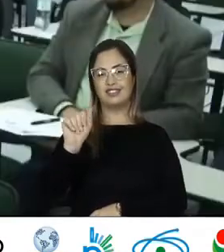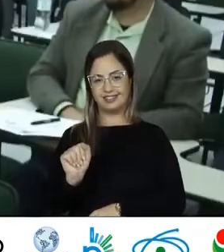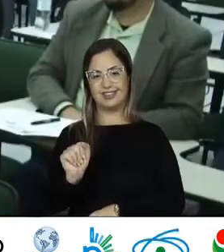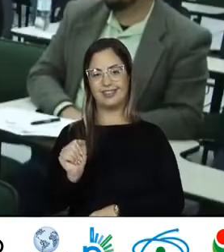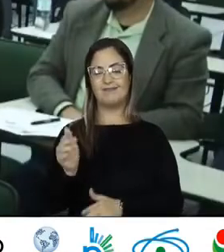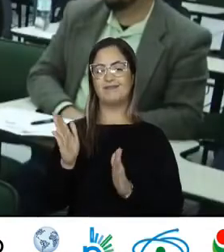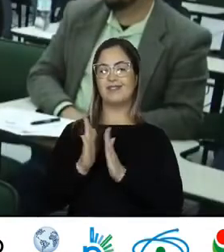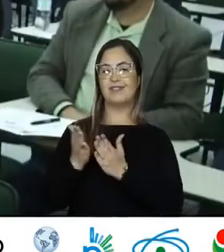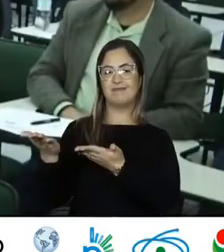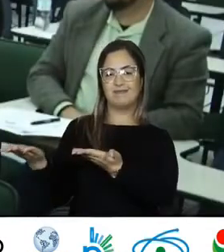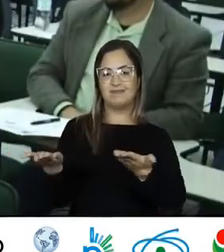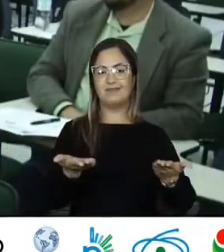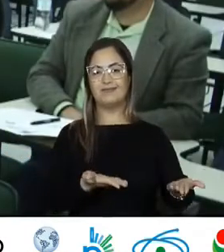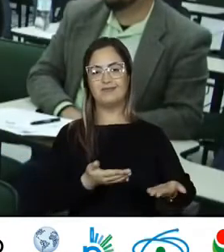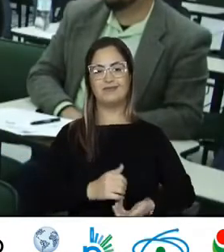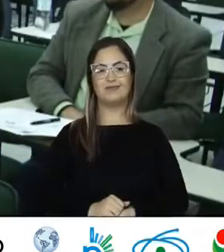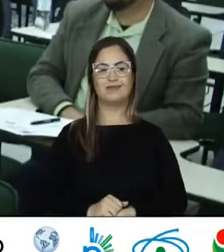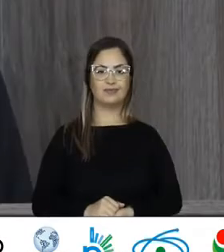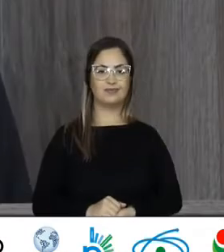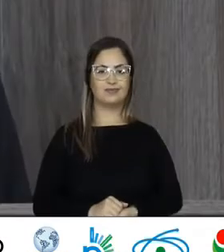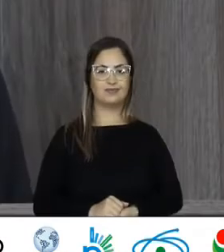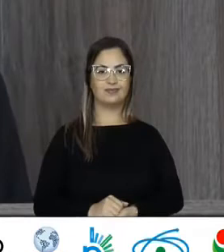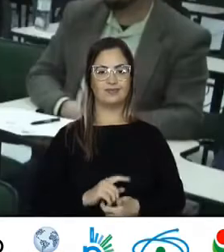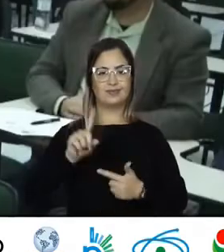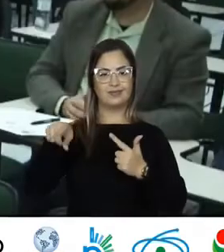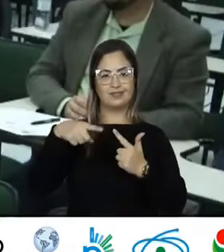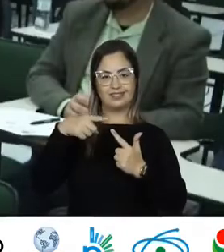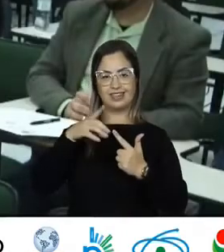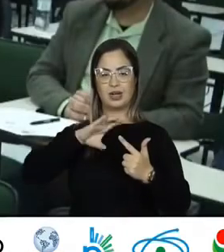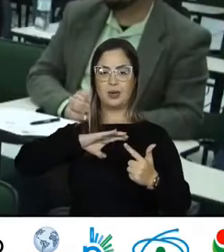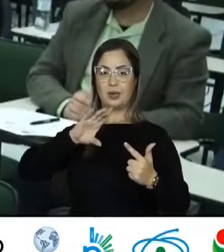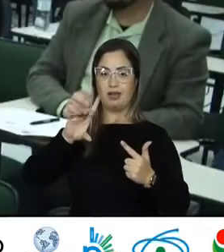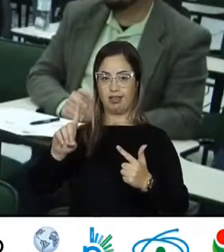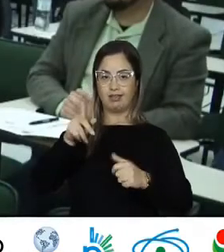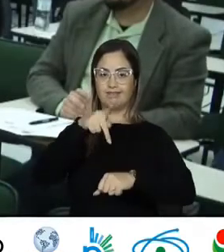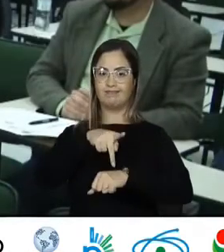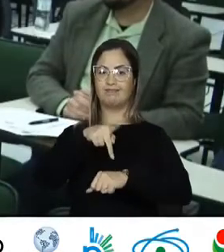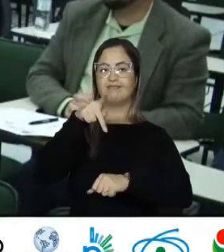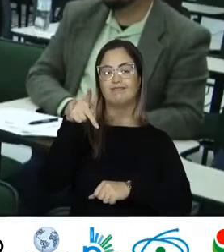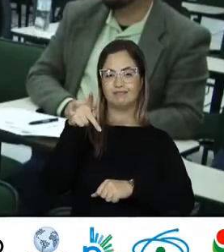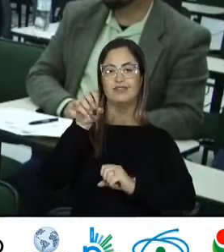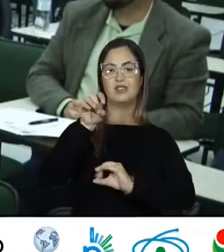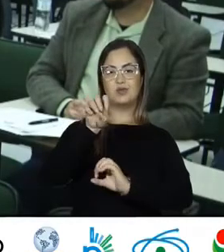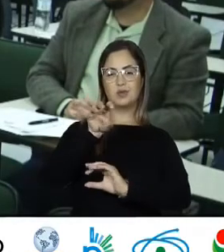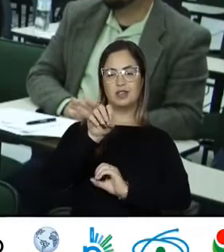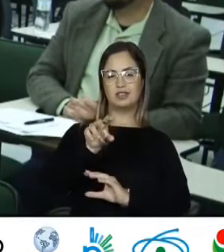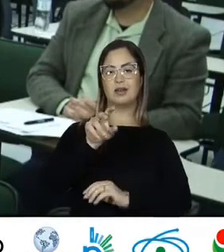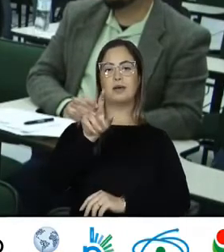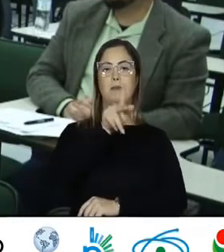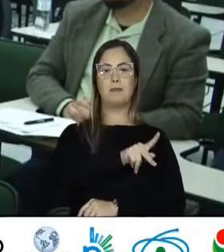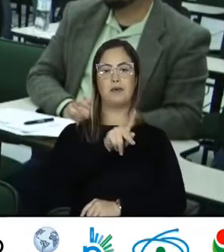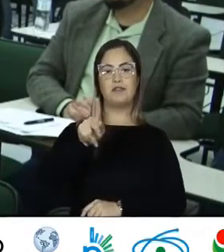Por gentileza Cate O coordenador Do programa De pós-graduação E educação E